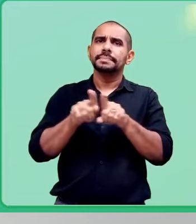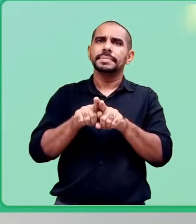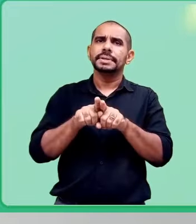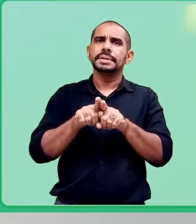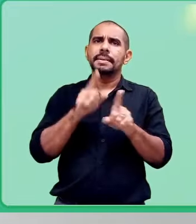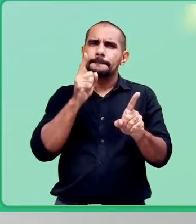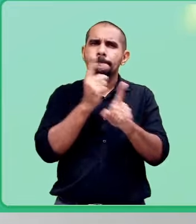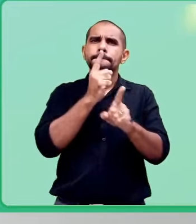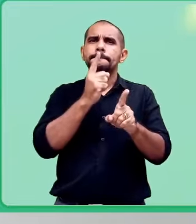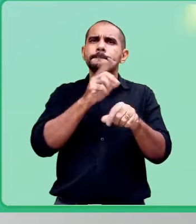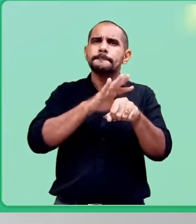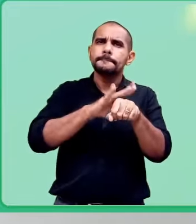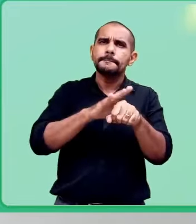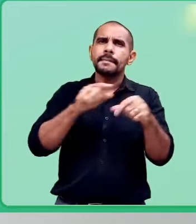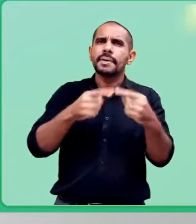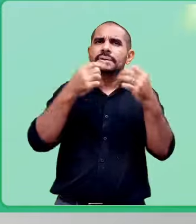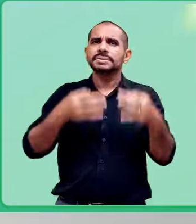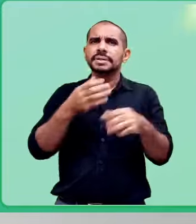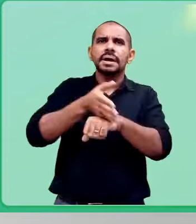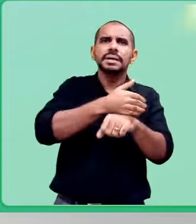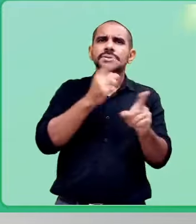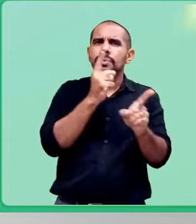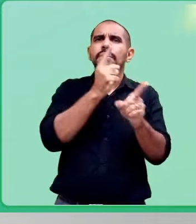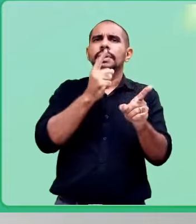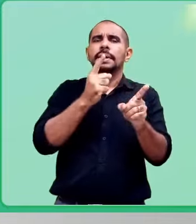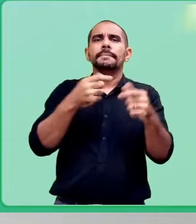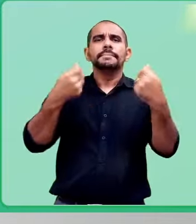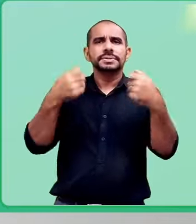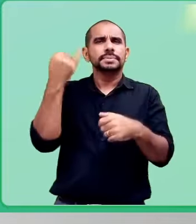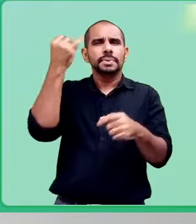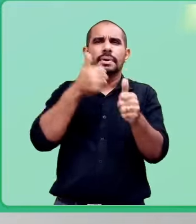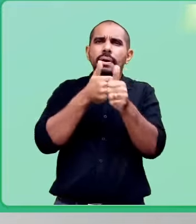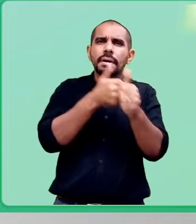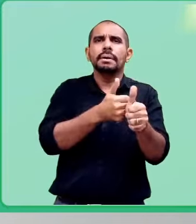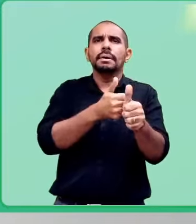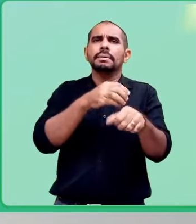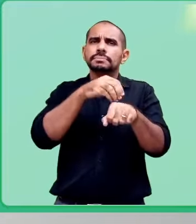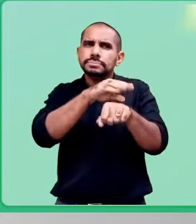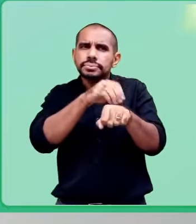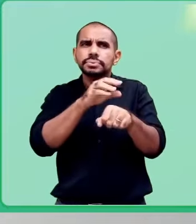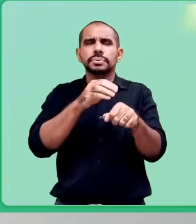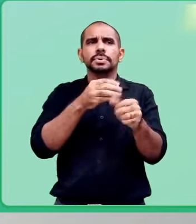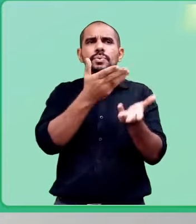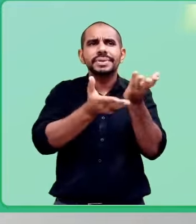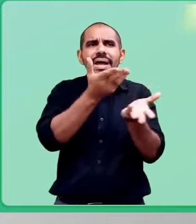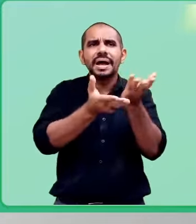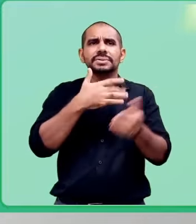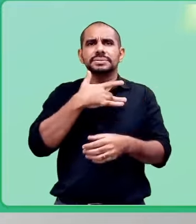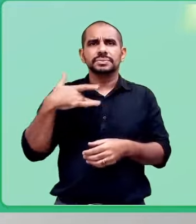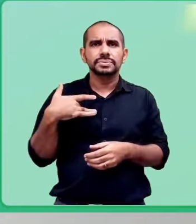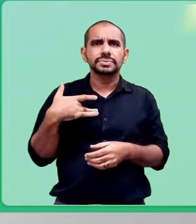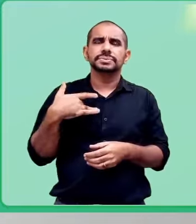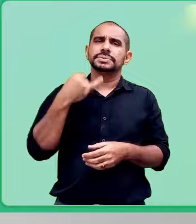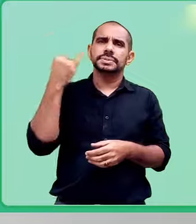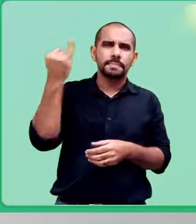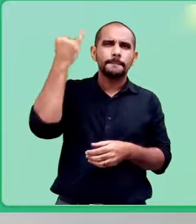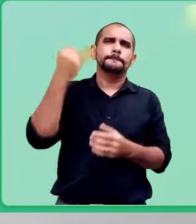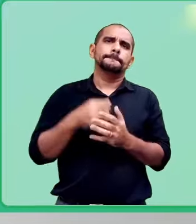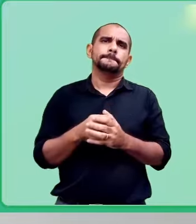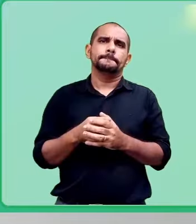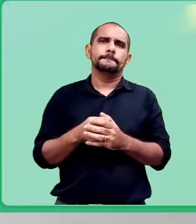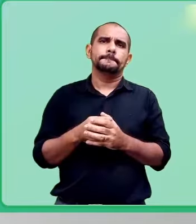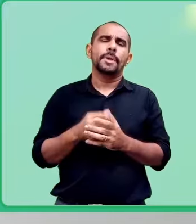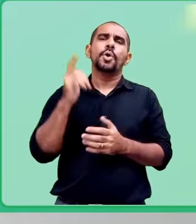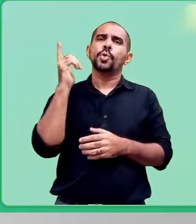Além do diagnóstico precoce do tratamento adequado, o acompanhamento longitudinal desse paciente é interessante